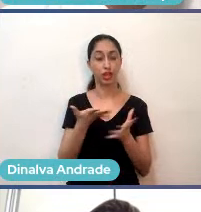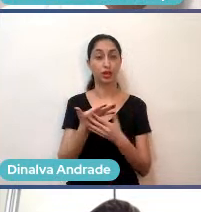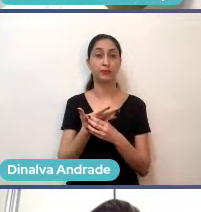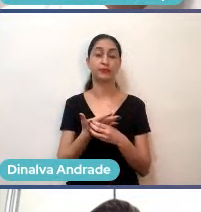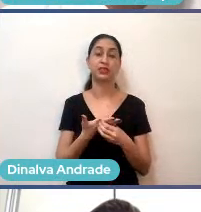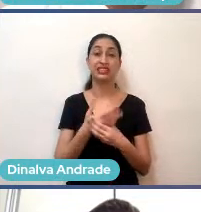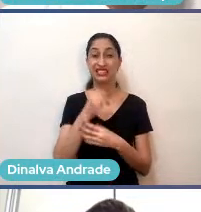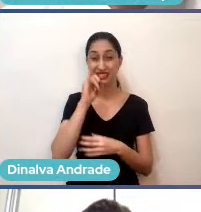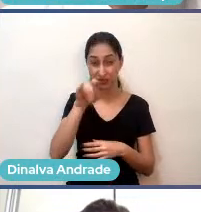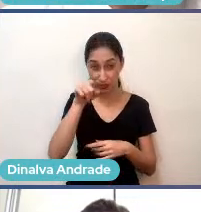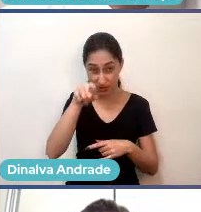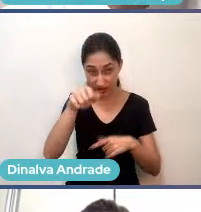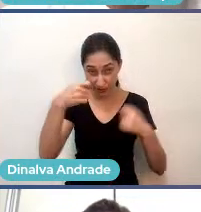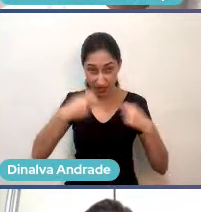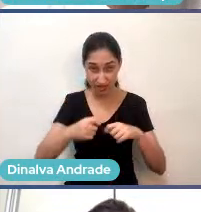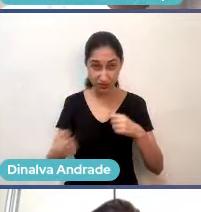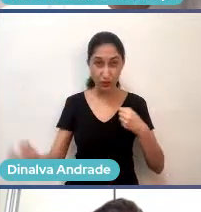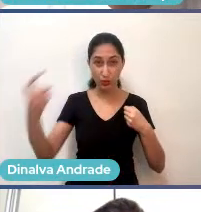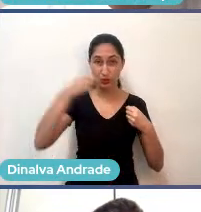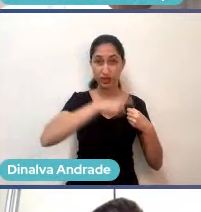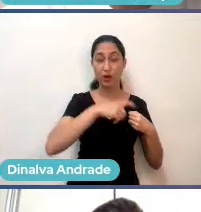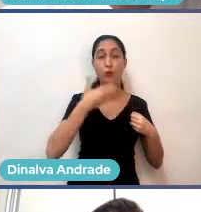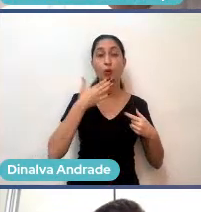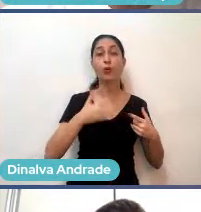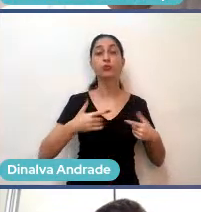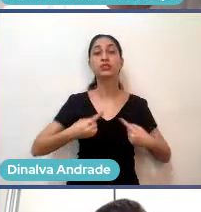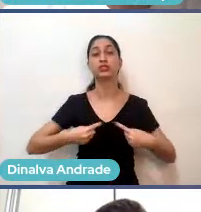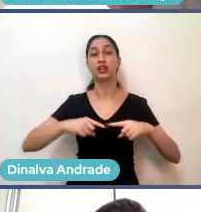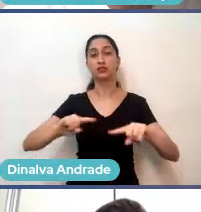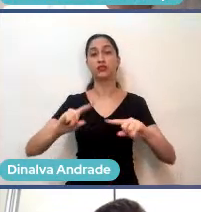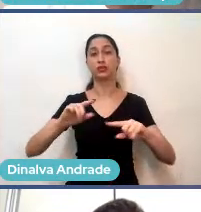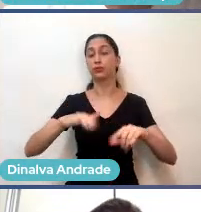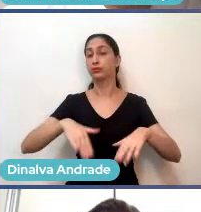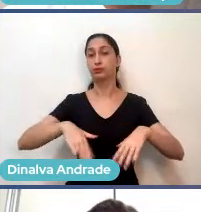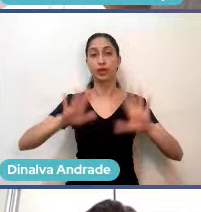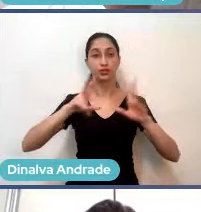trás aí, qual o maior desafio que você passou, assim, como você resolveu?